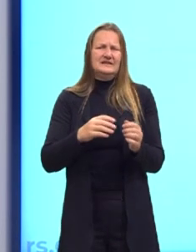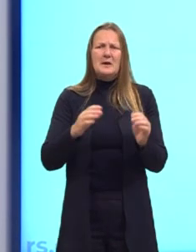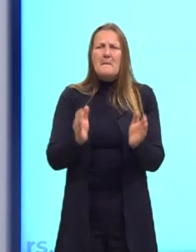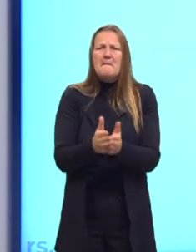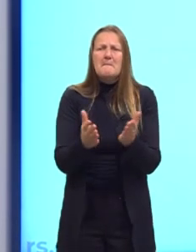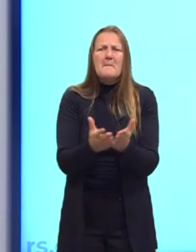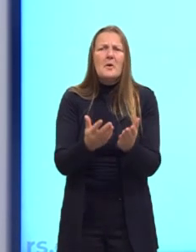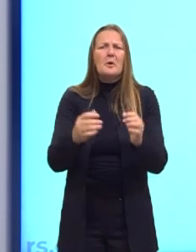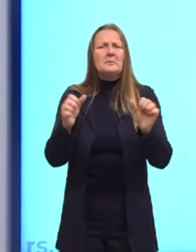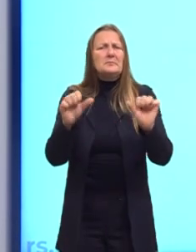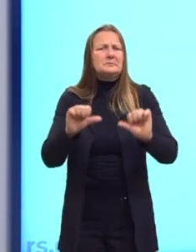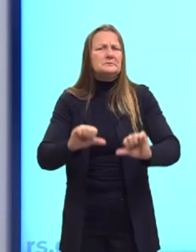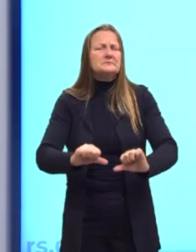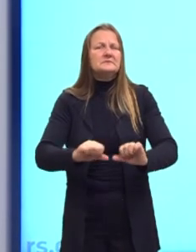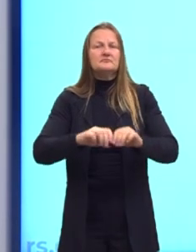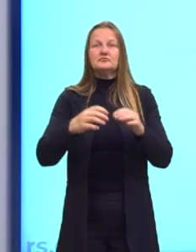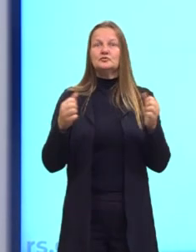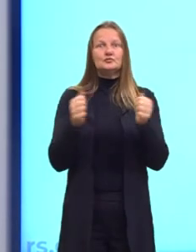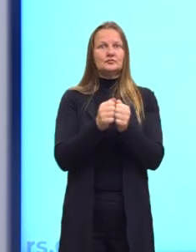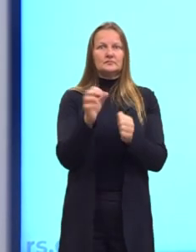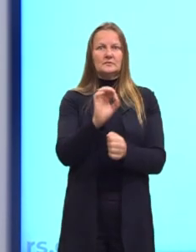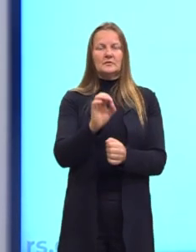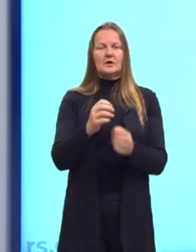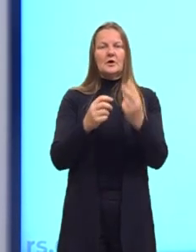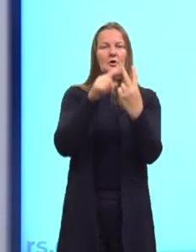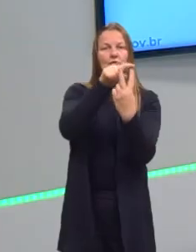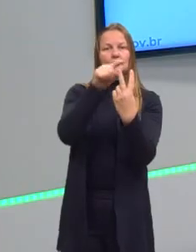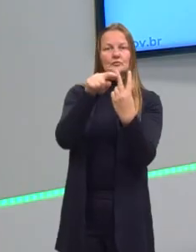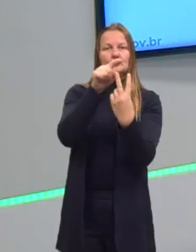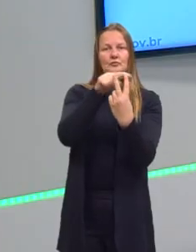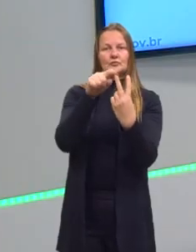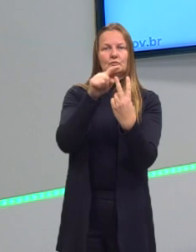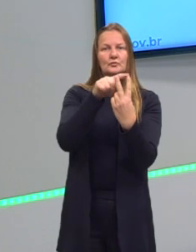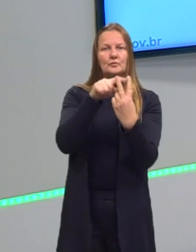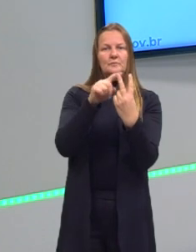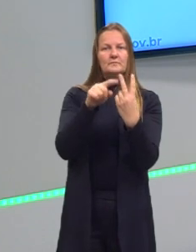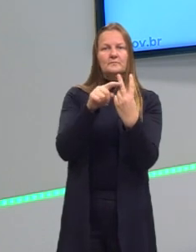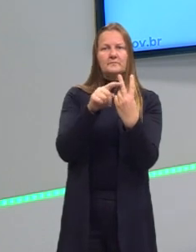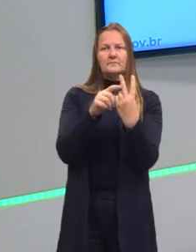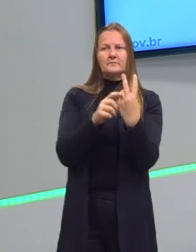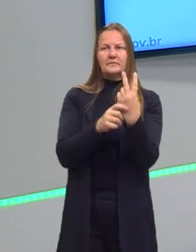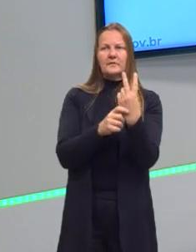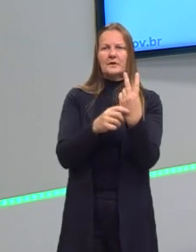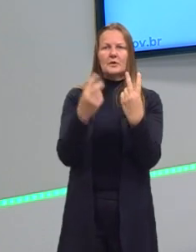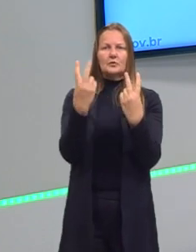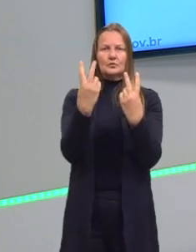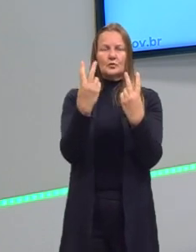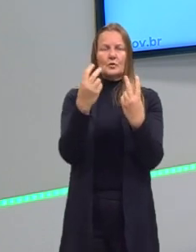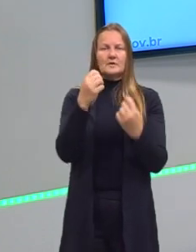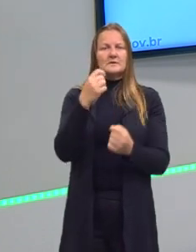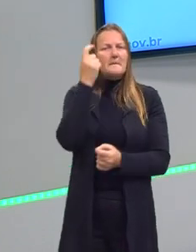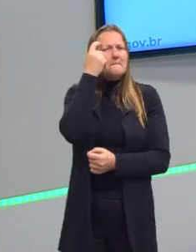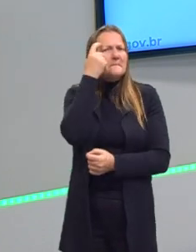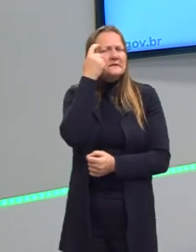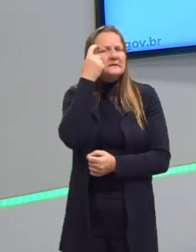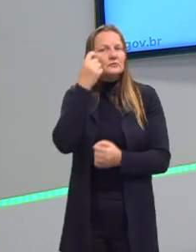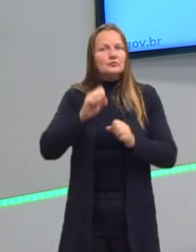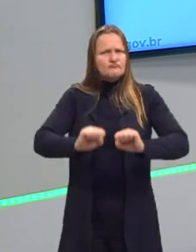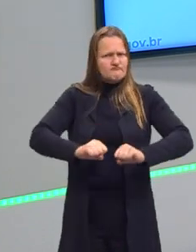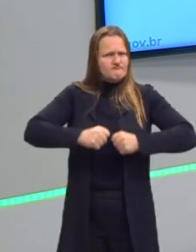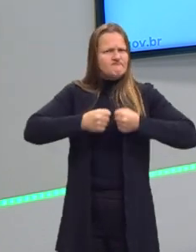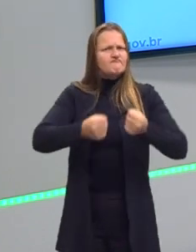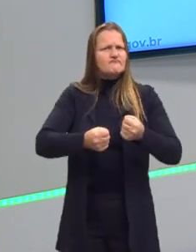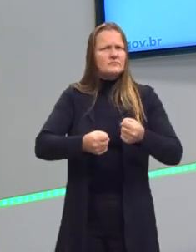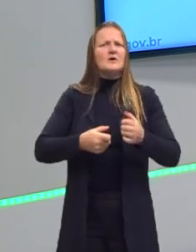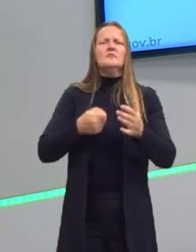participando desse bolo. E aí surgem dois camaradas, o Bentham e o Stuart Mill. Os dois defendem, então, mais